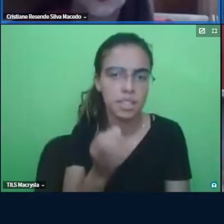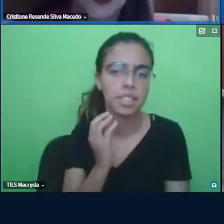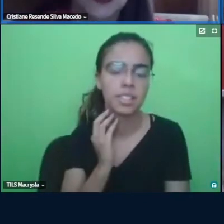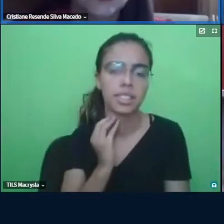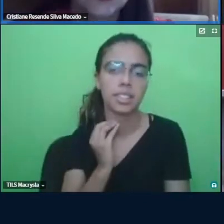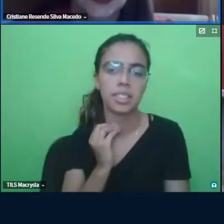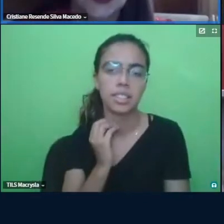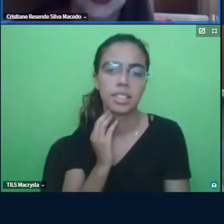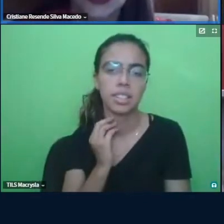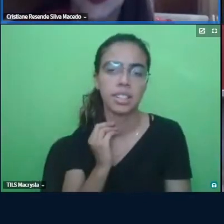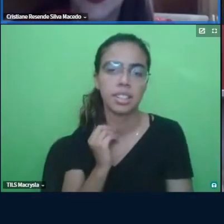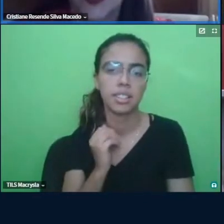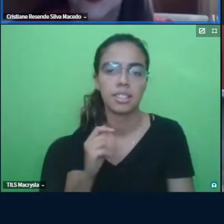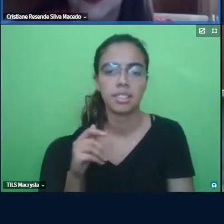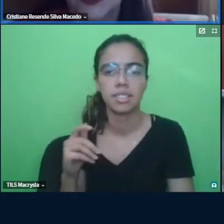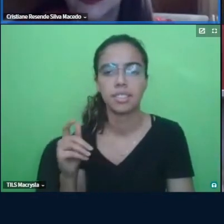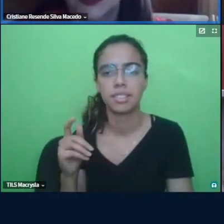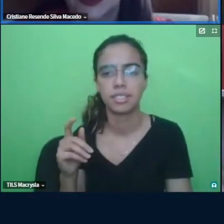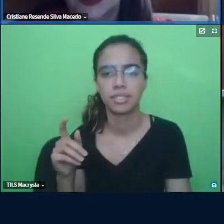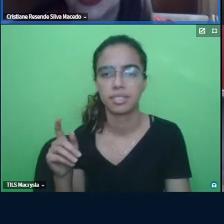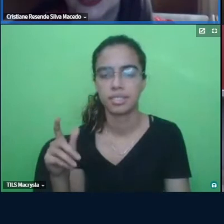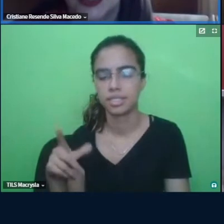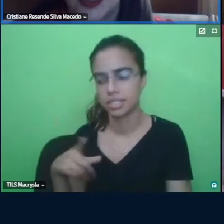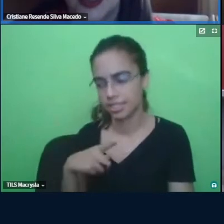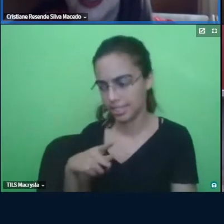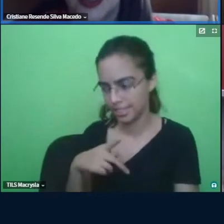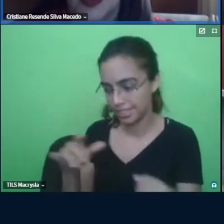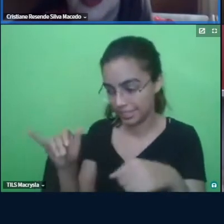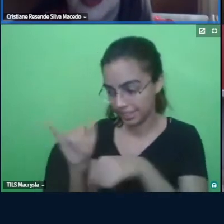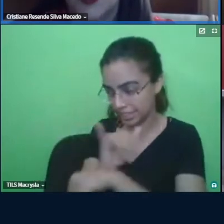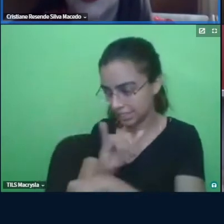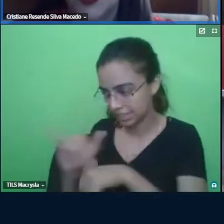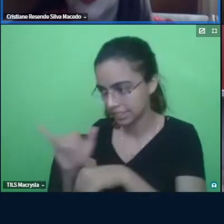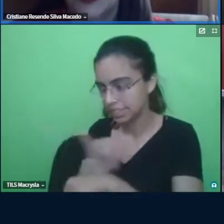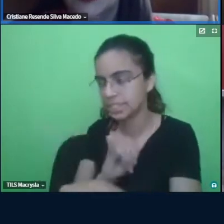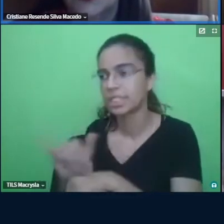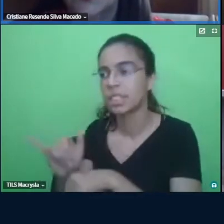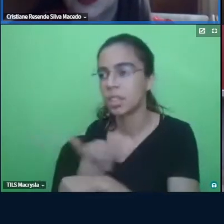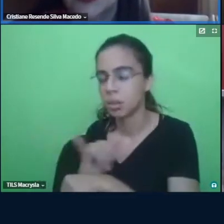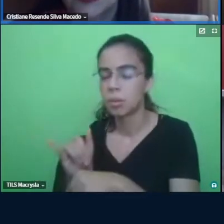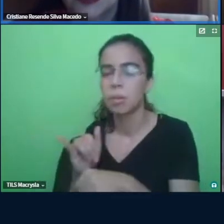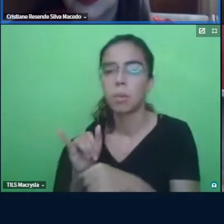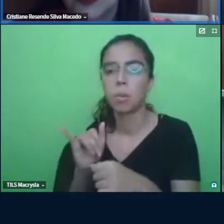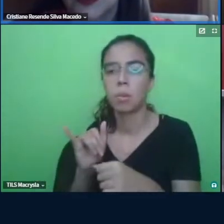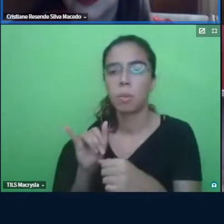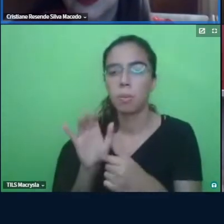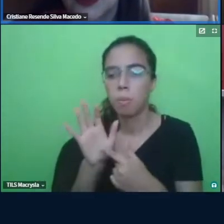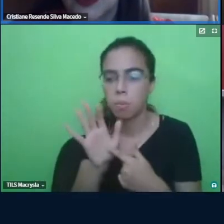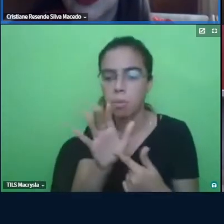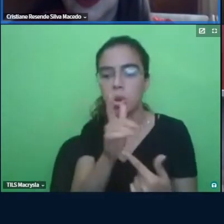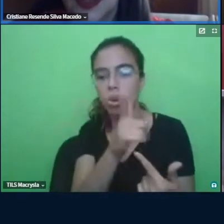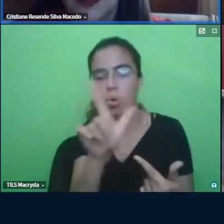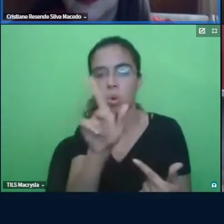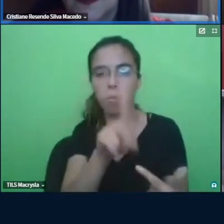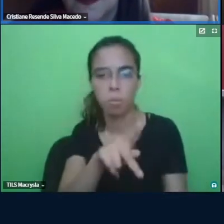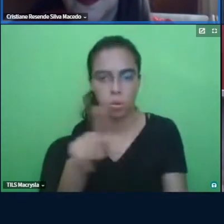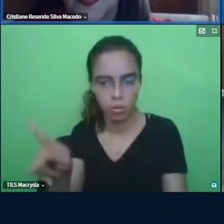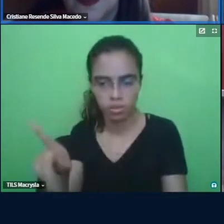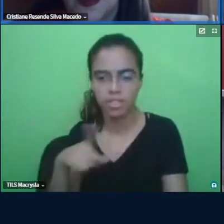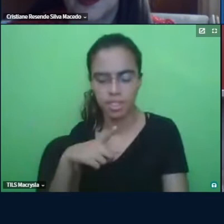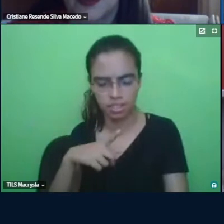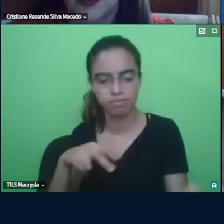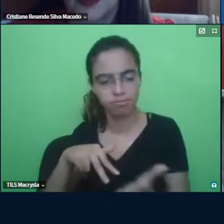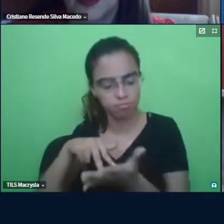passa também as estratégias para a professora seguinte ela demonstrou muita segurança ali no no discurso dela